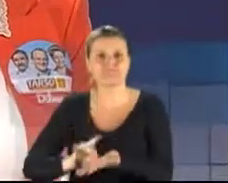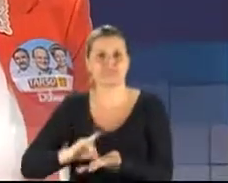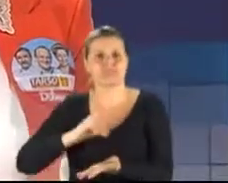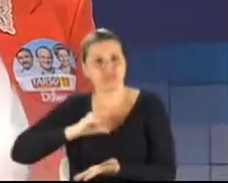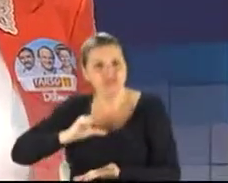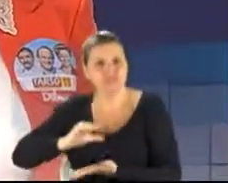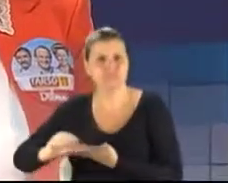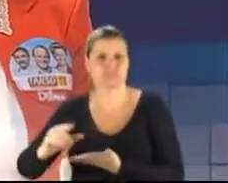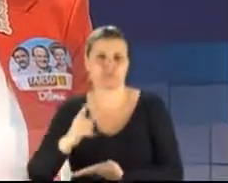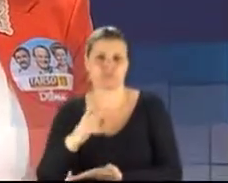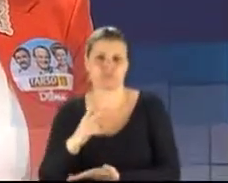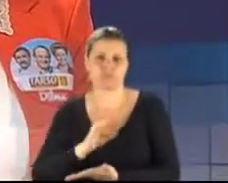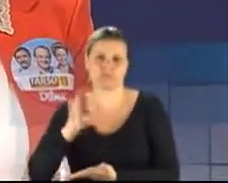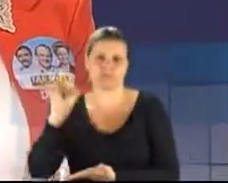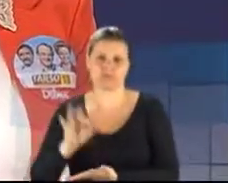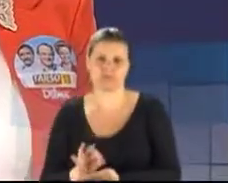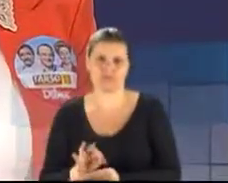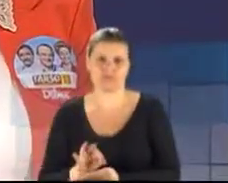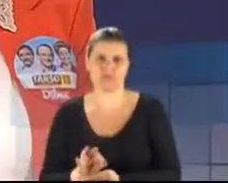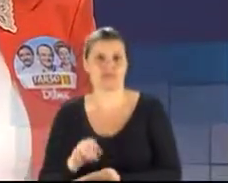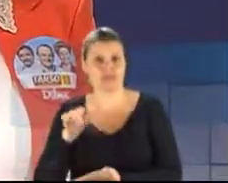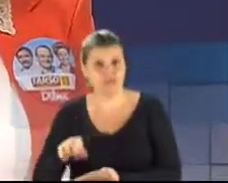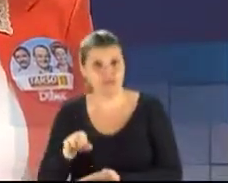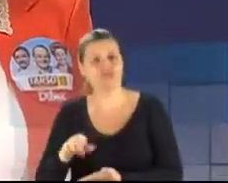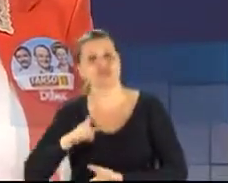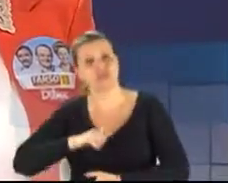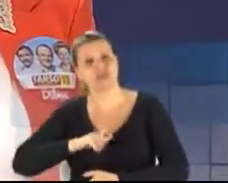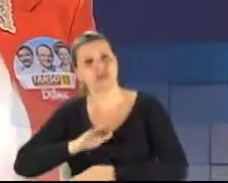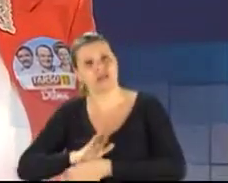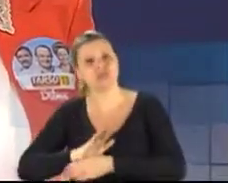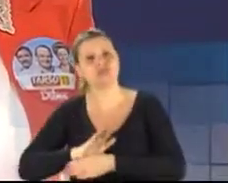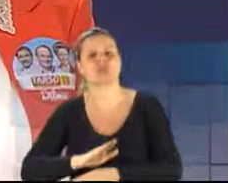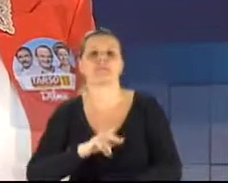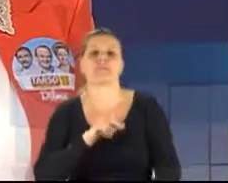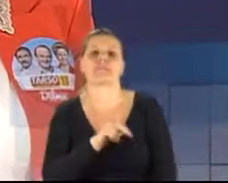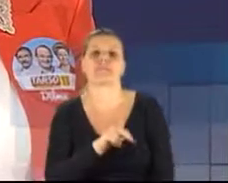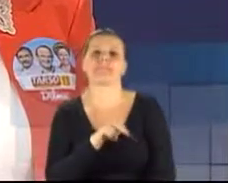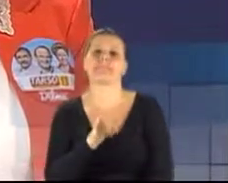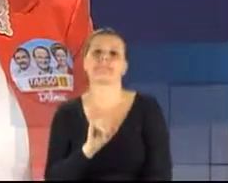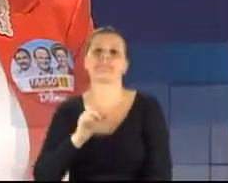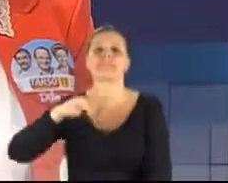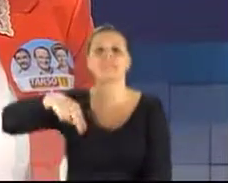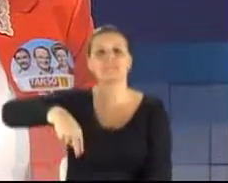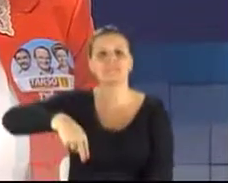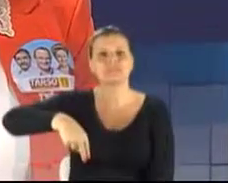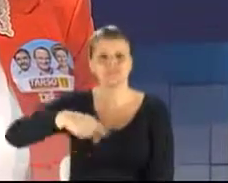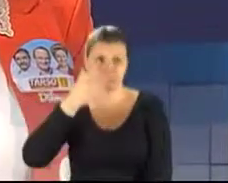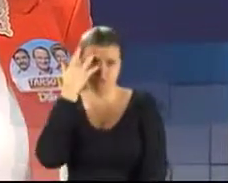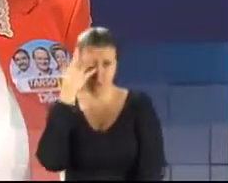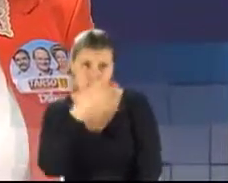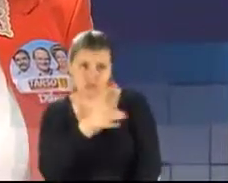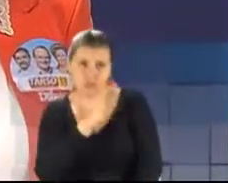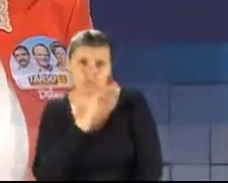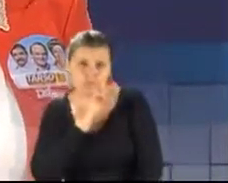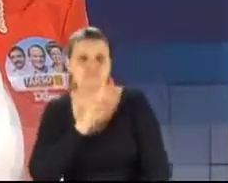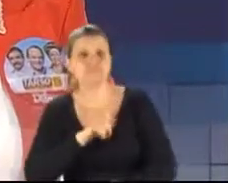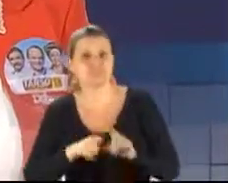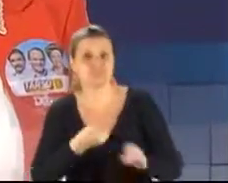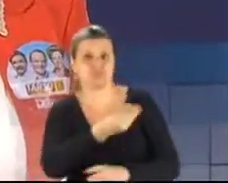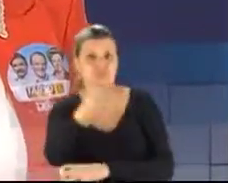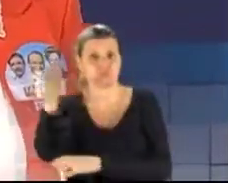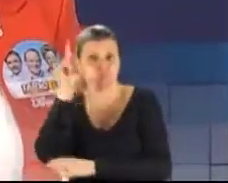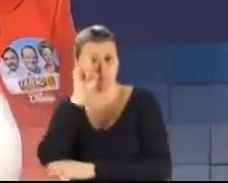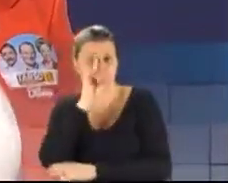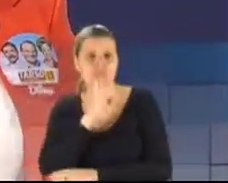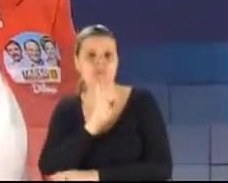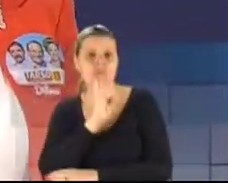do Sul, tem contribuído para o PIN. Não sei se você conhece, mas as mães conhecem o PIN, que é o